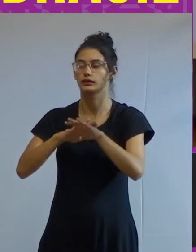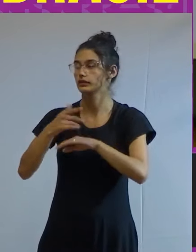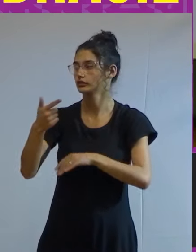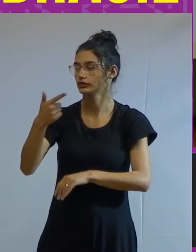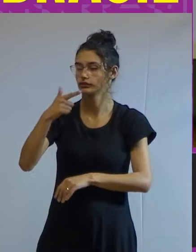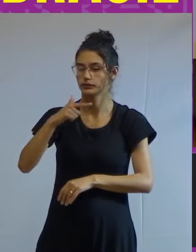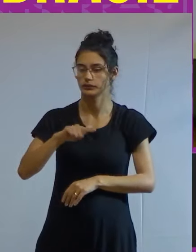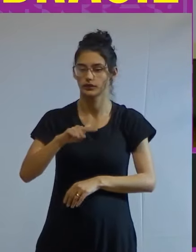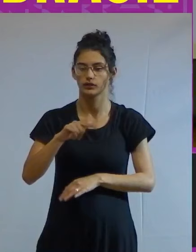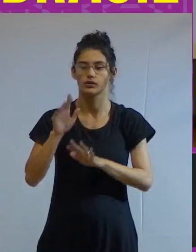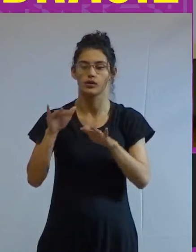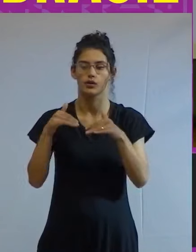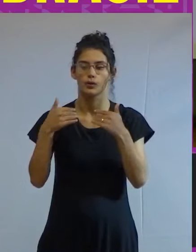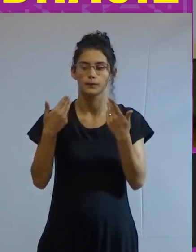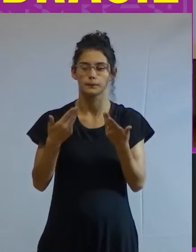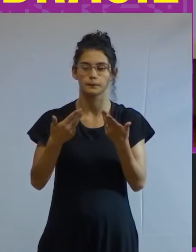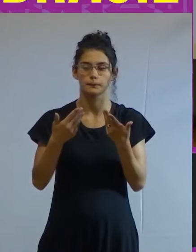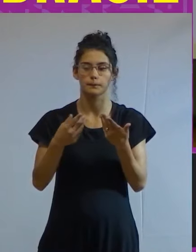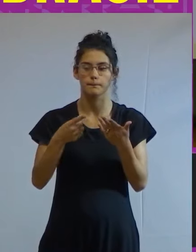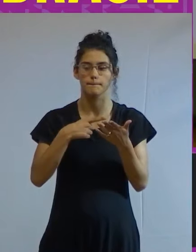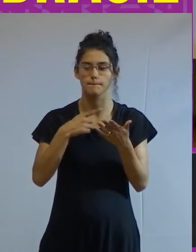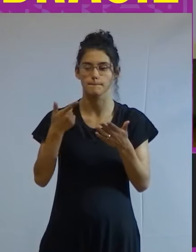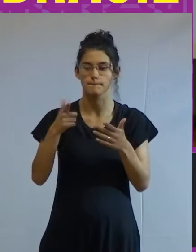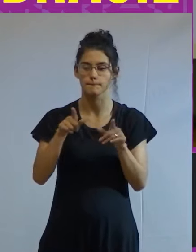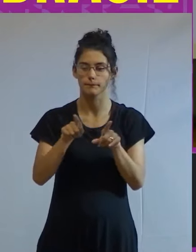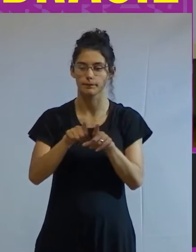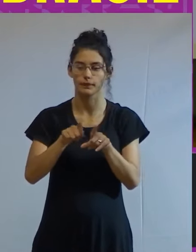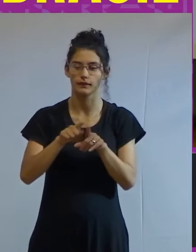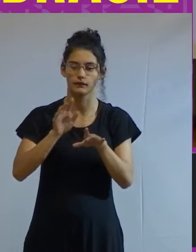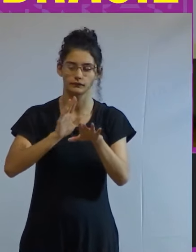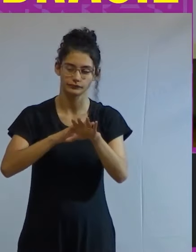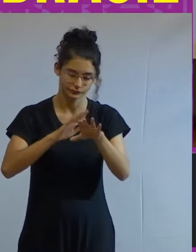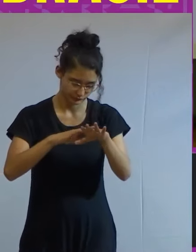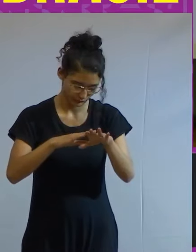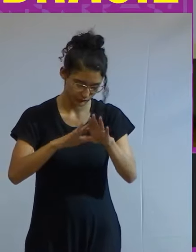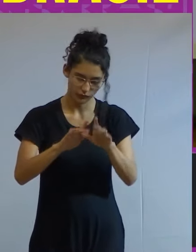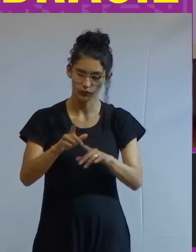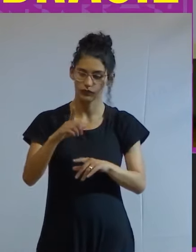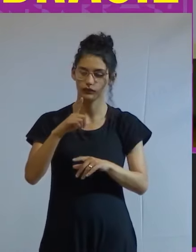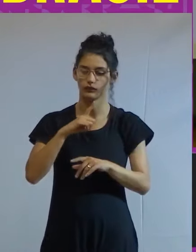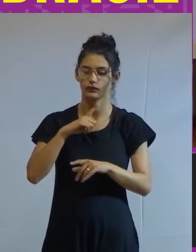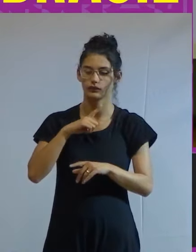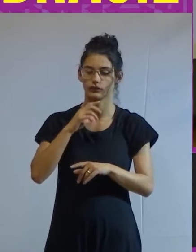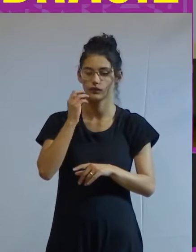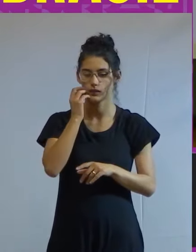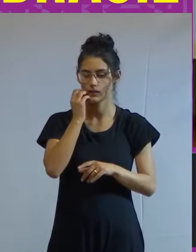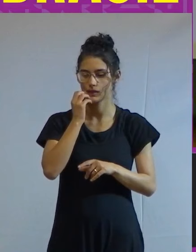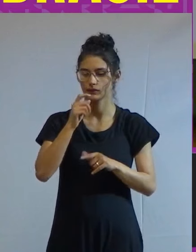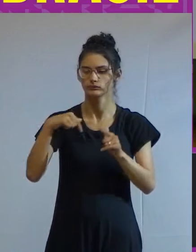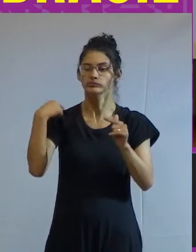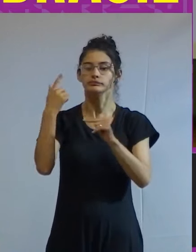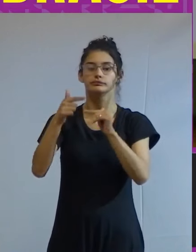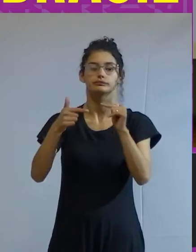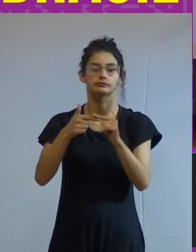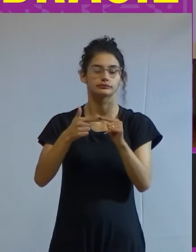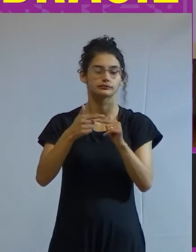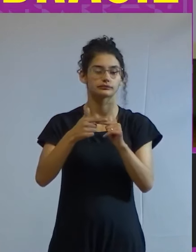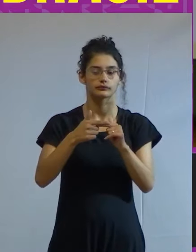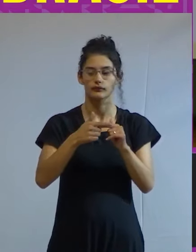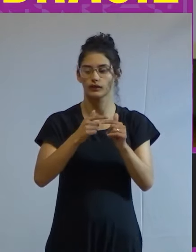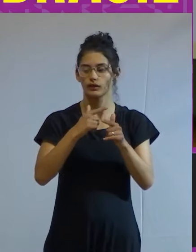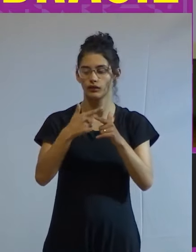quando ele ao mesmo tempo está dizendo olha existe uma meta de déficit zero